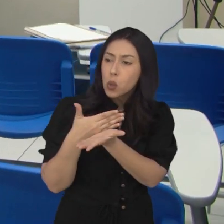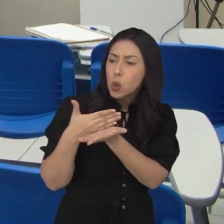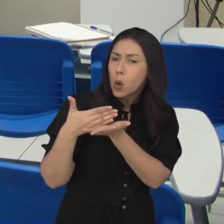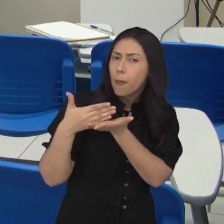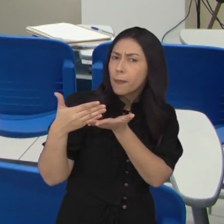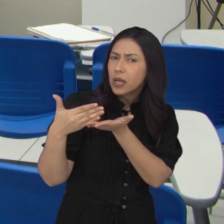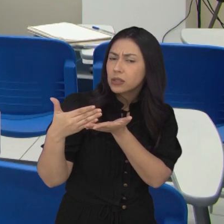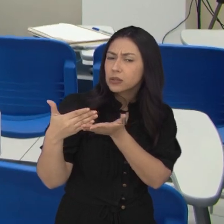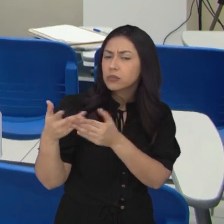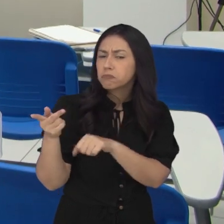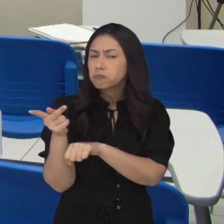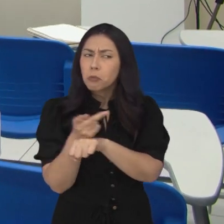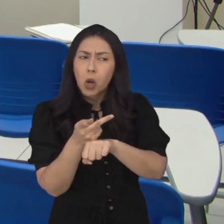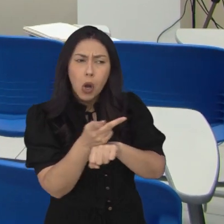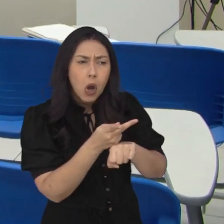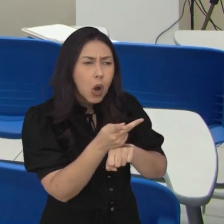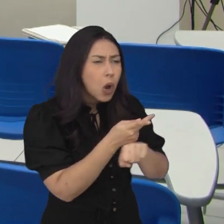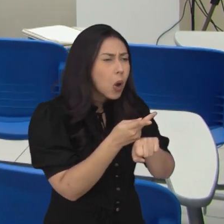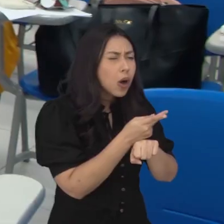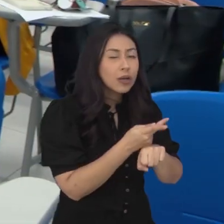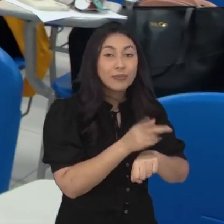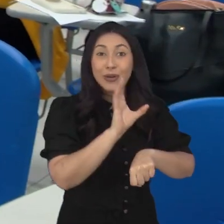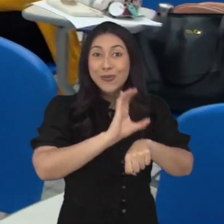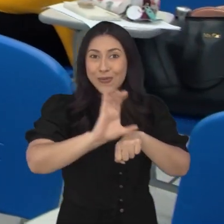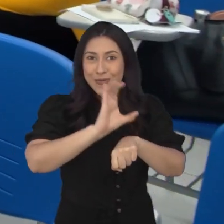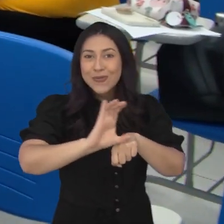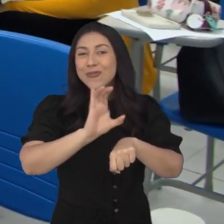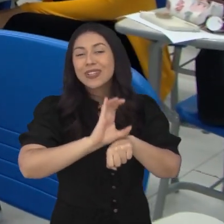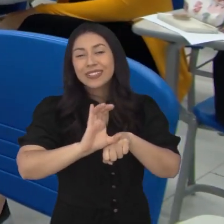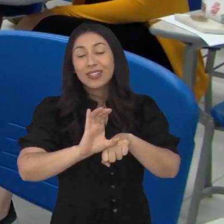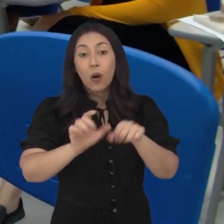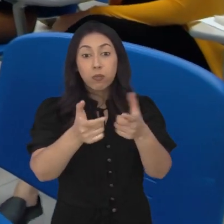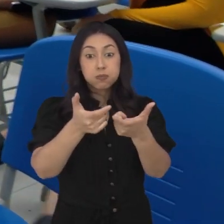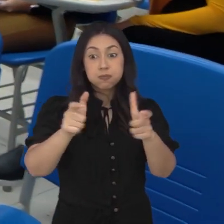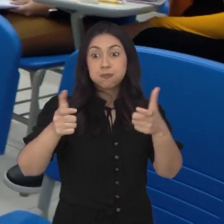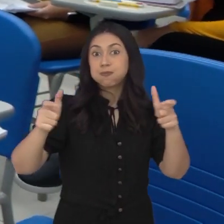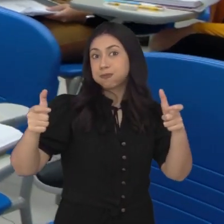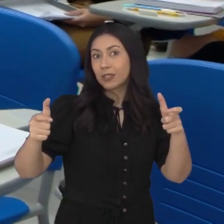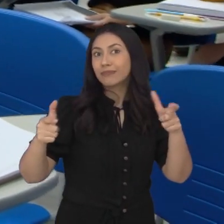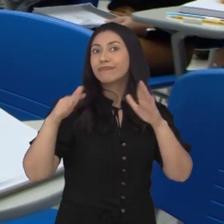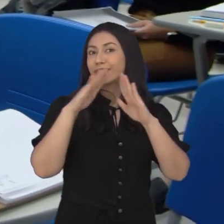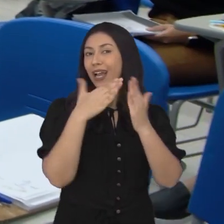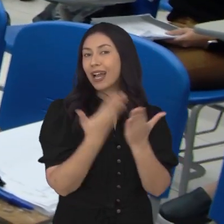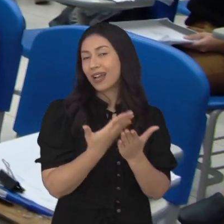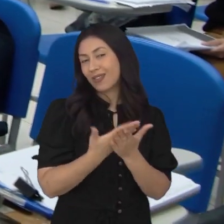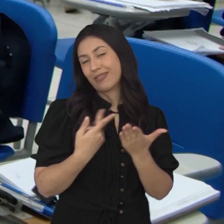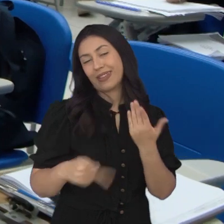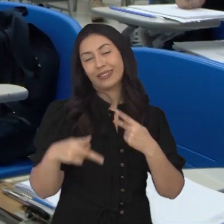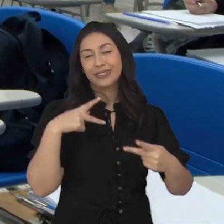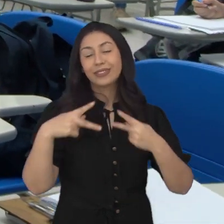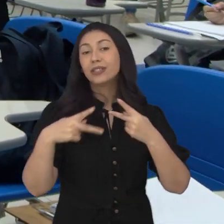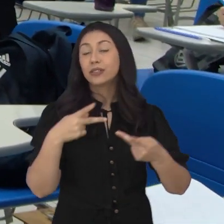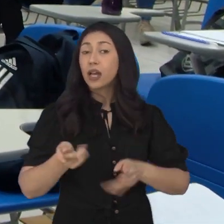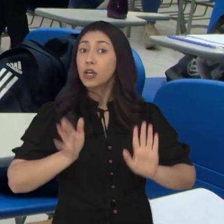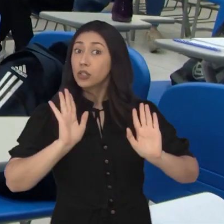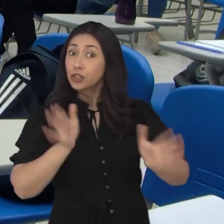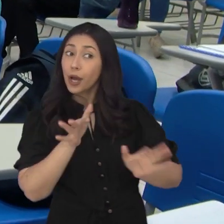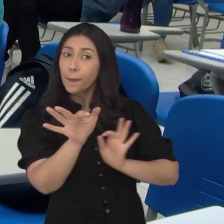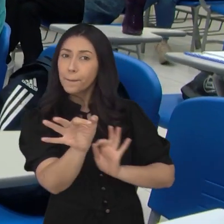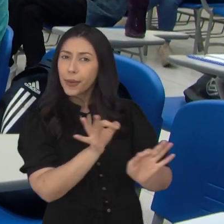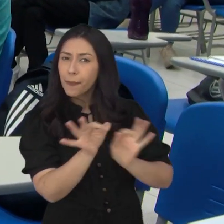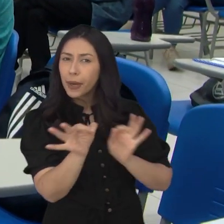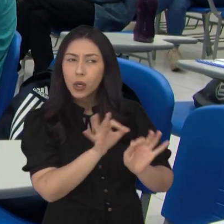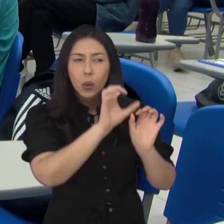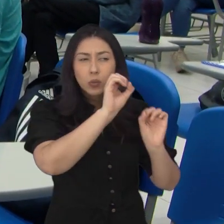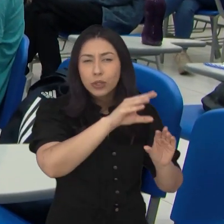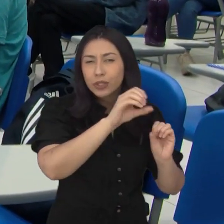início do concurso, a procura por cursos preparatórios registrou aumento nessa escola de São José dos Campos, que até montou